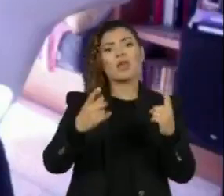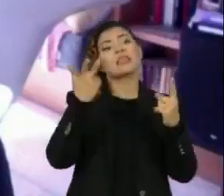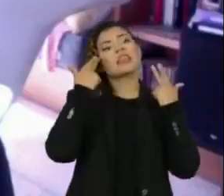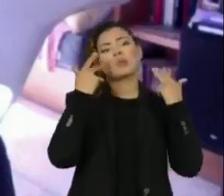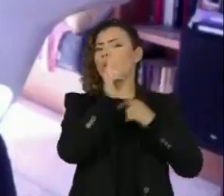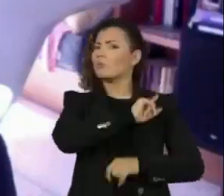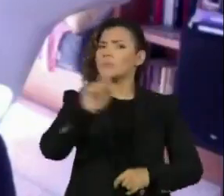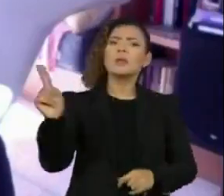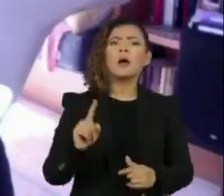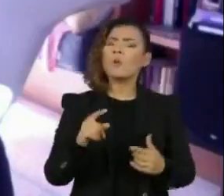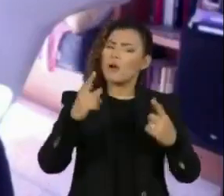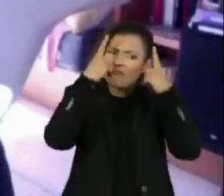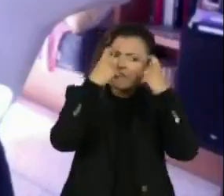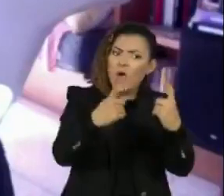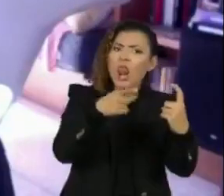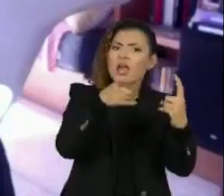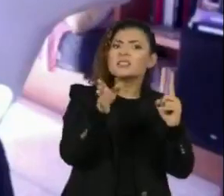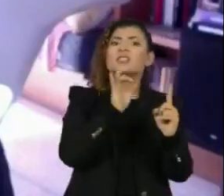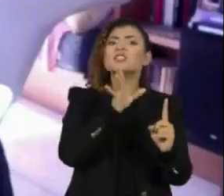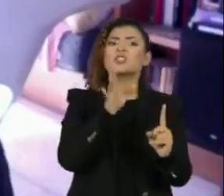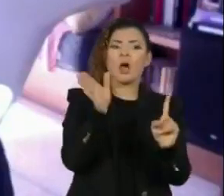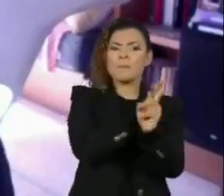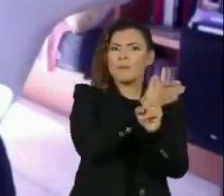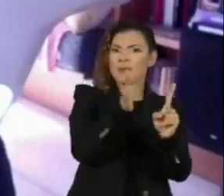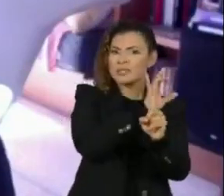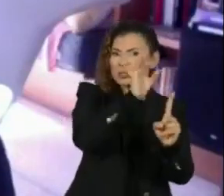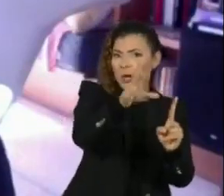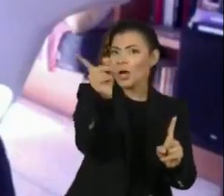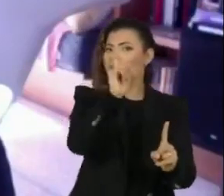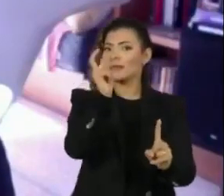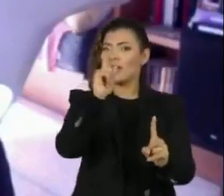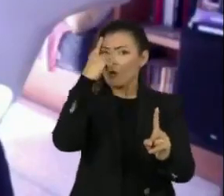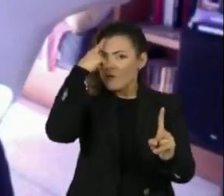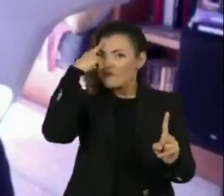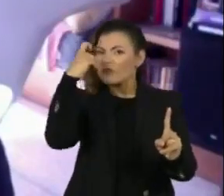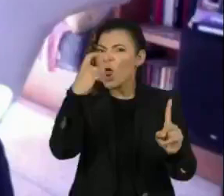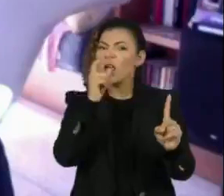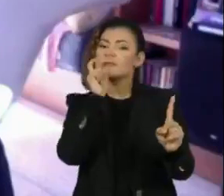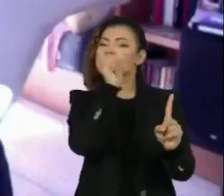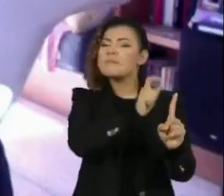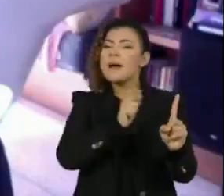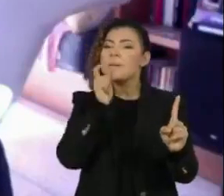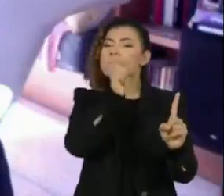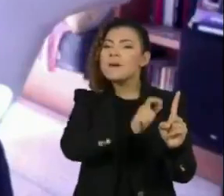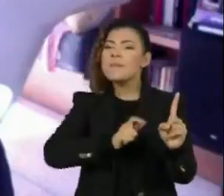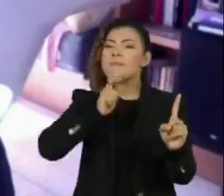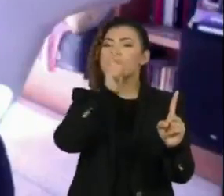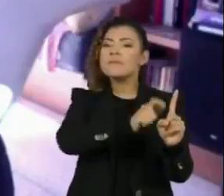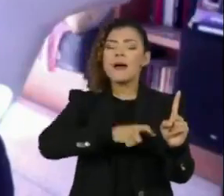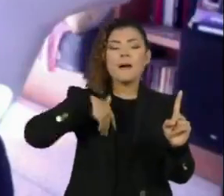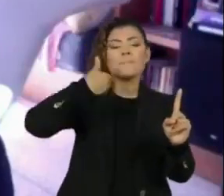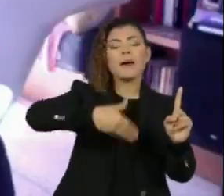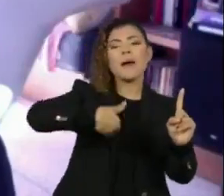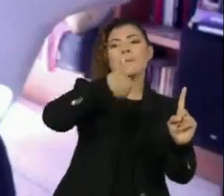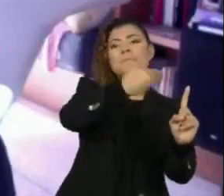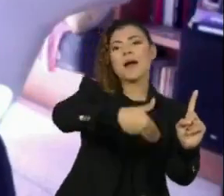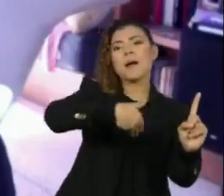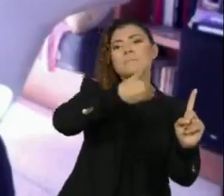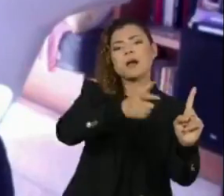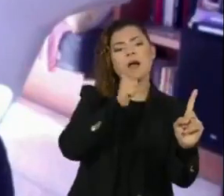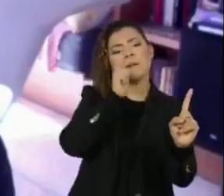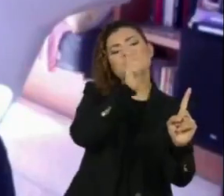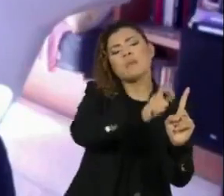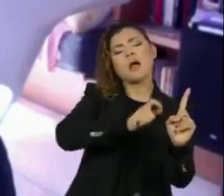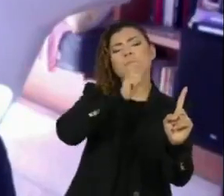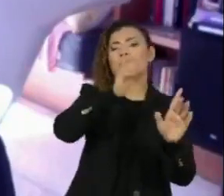porque a violência, ela não é só aquela agressão física, aquela lesão corporal. A violência, ela se perpetua dessas maneiras um